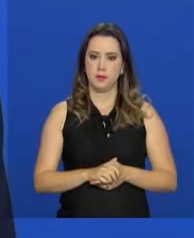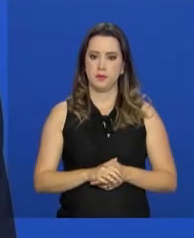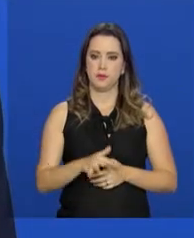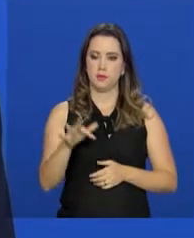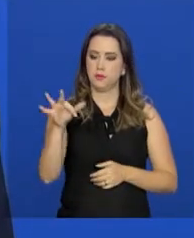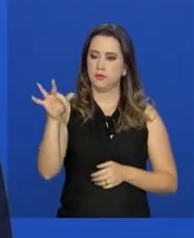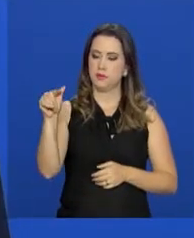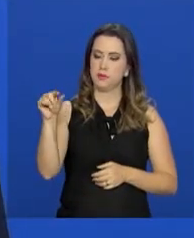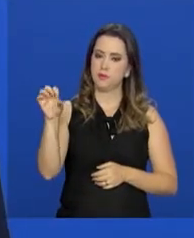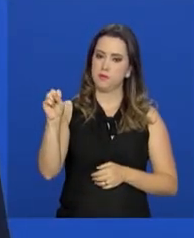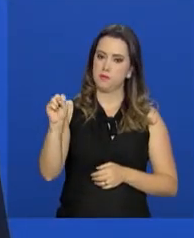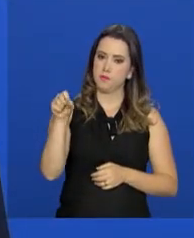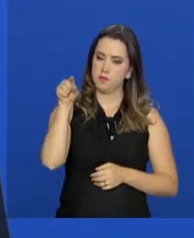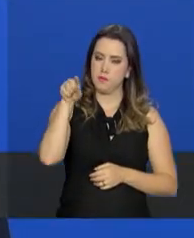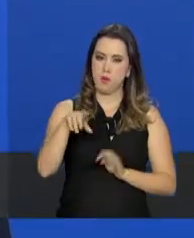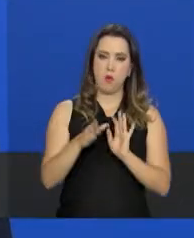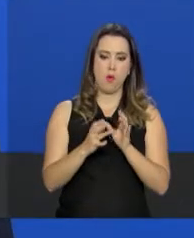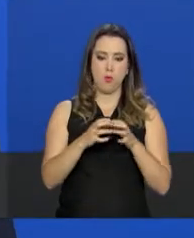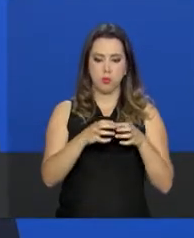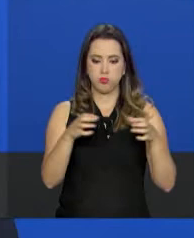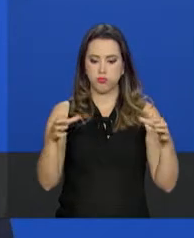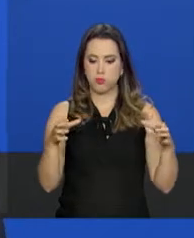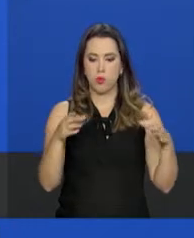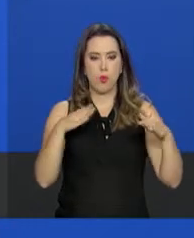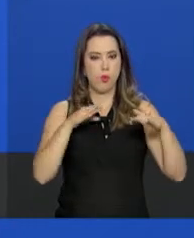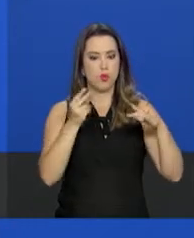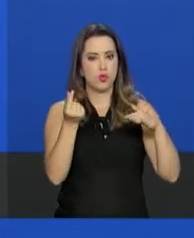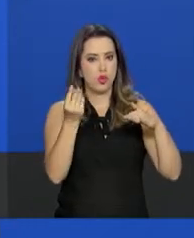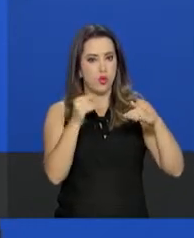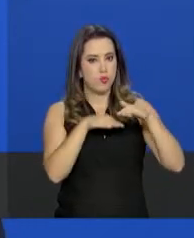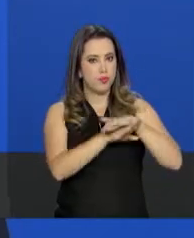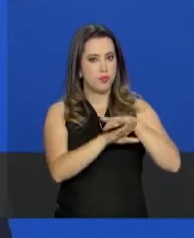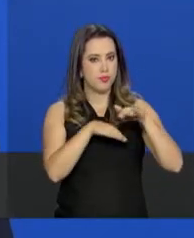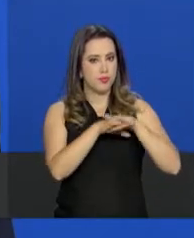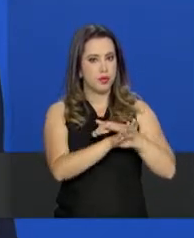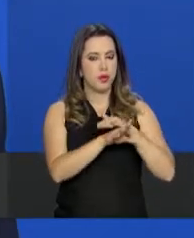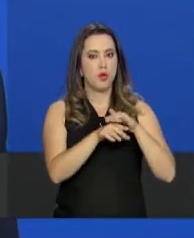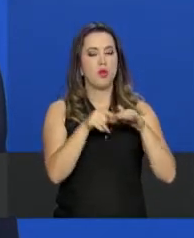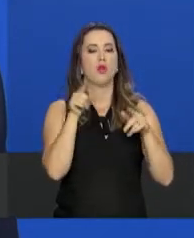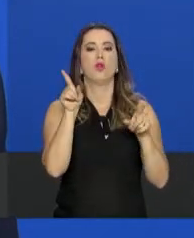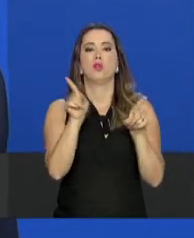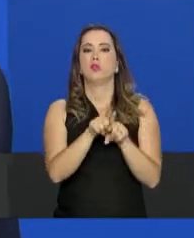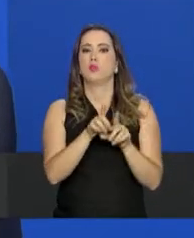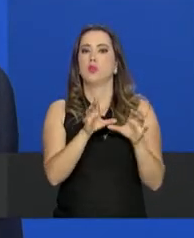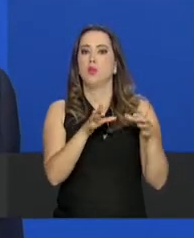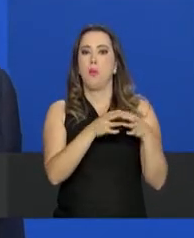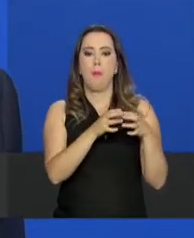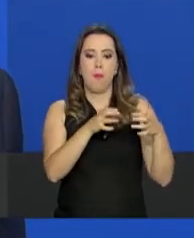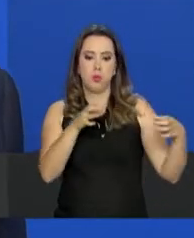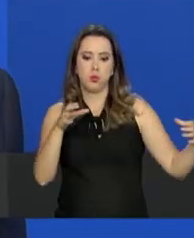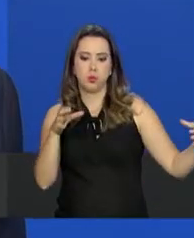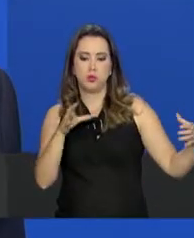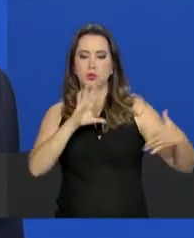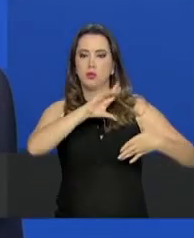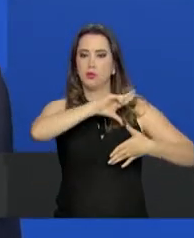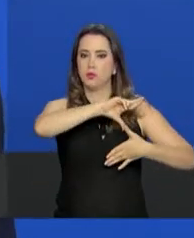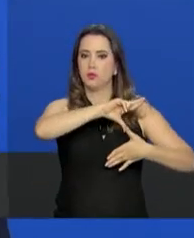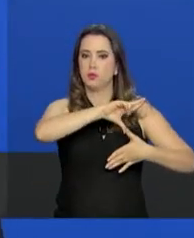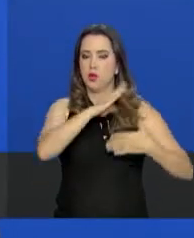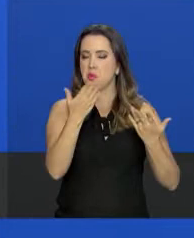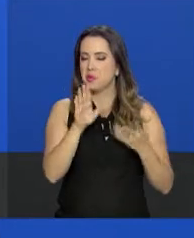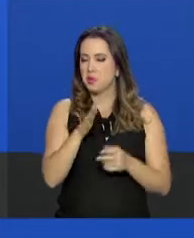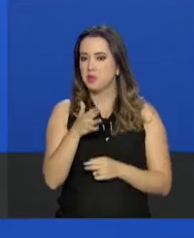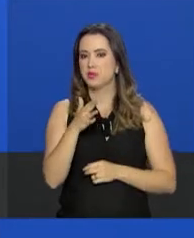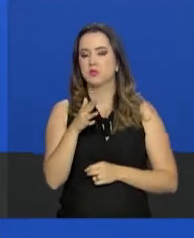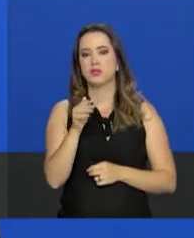é o maior fundo privado da América Latina. Hoje, ele tem um patrimônio de